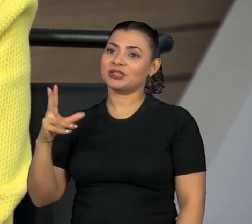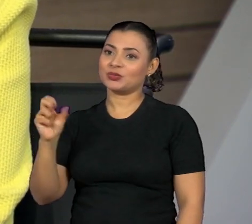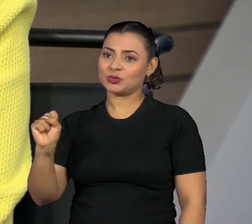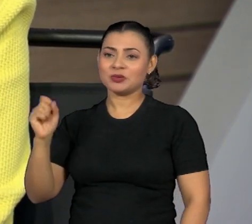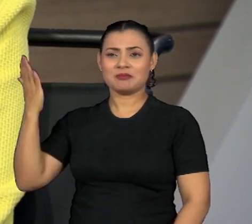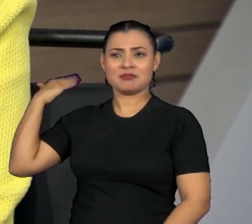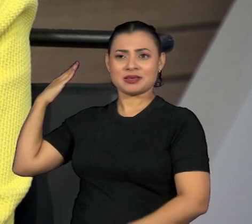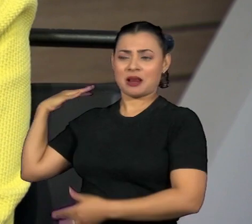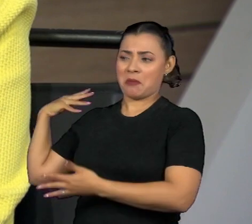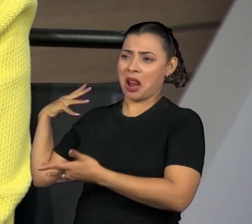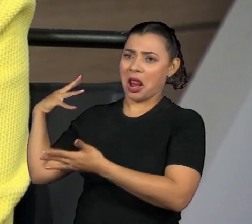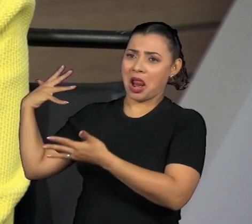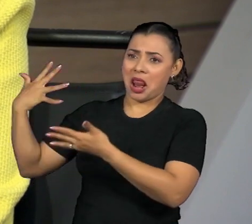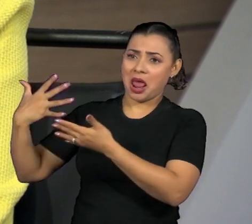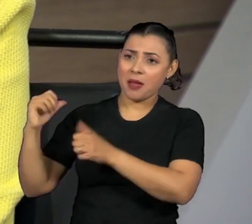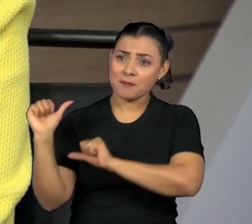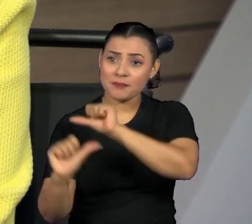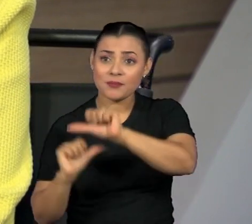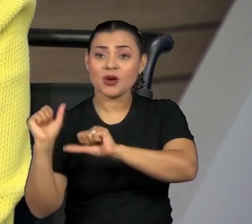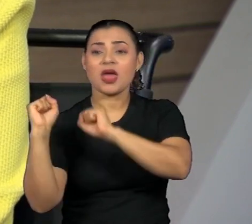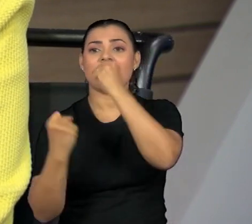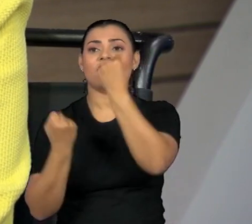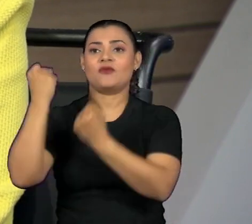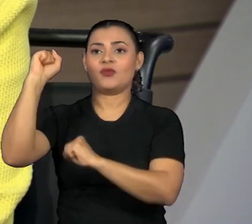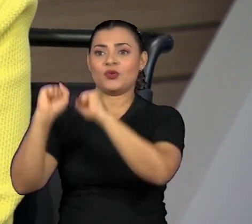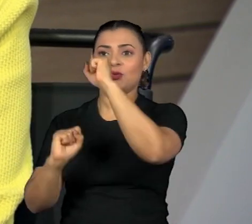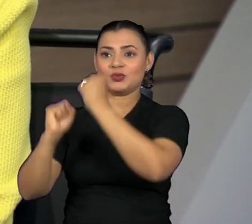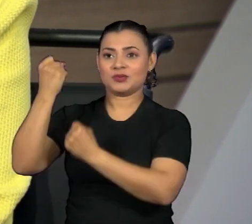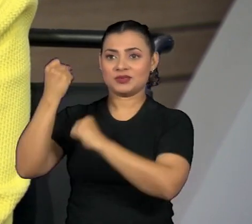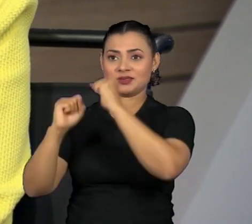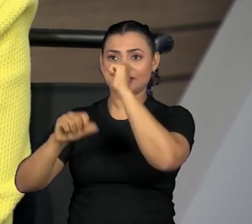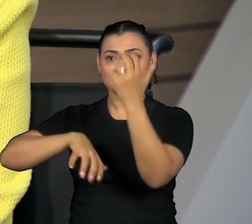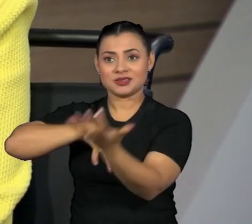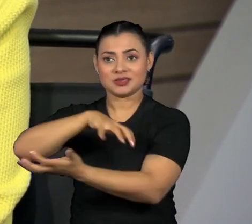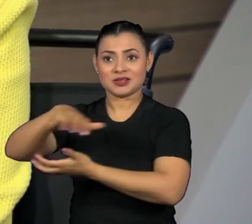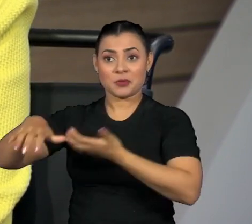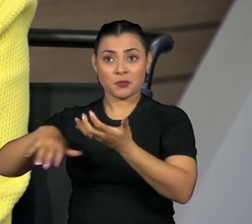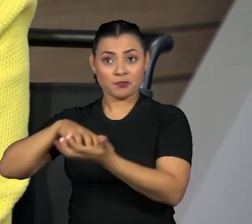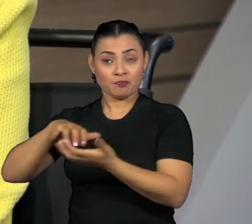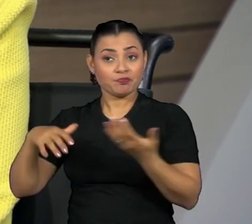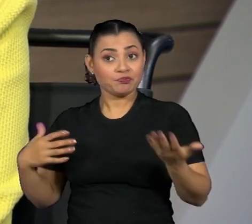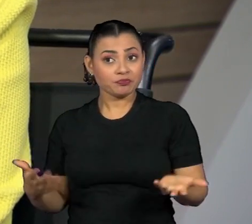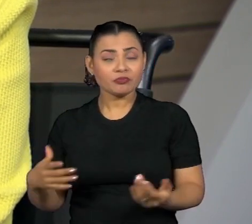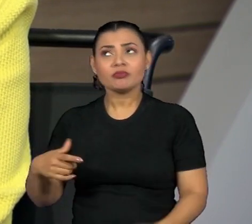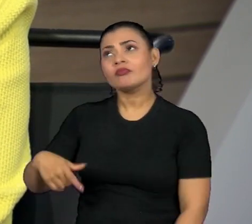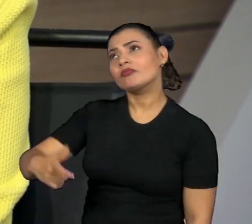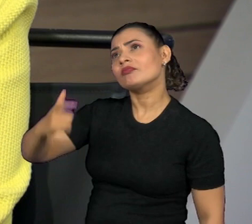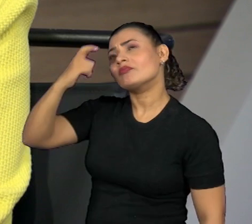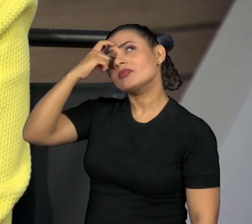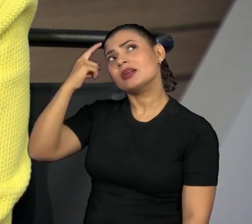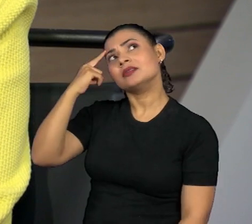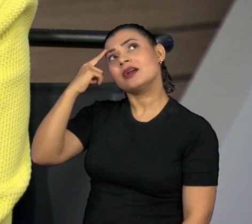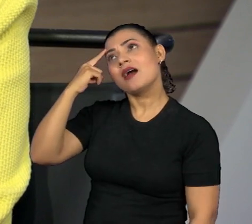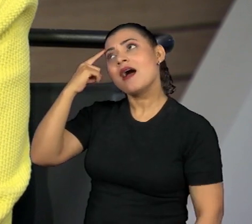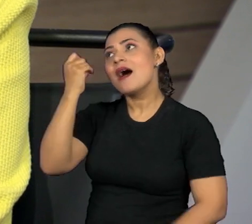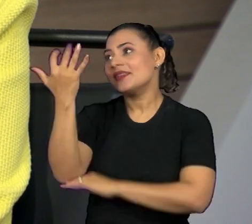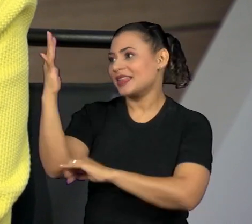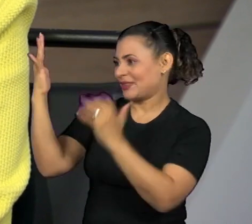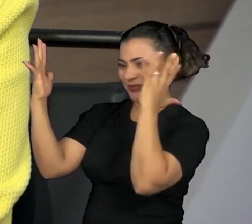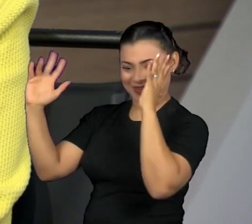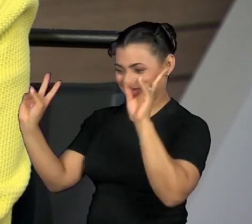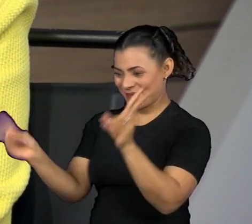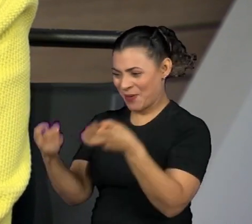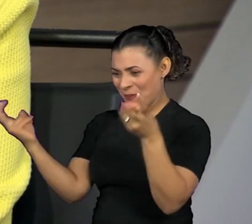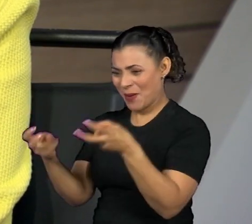obviamente, passando pela Revolução Industrial. E a ideia da natureza como commodity, se a gente